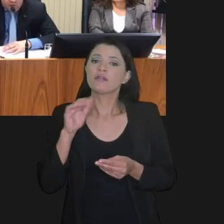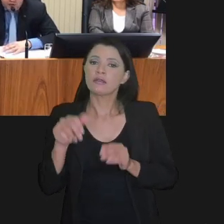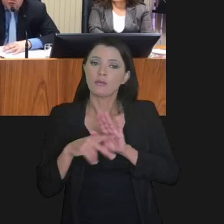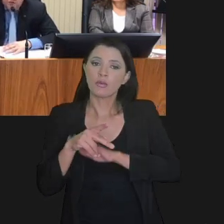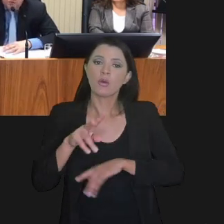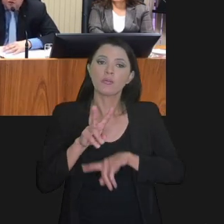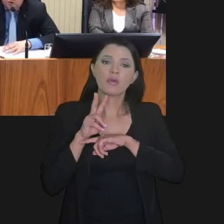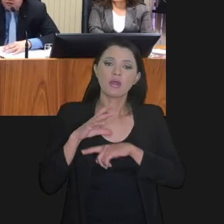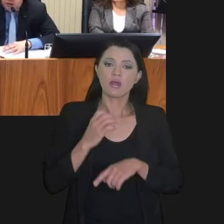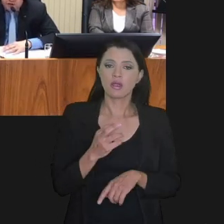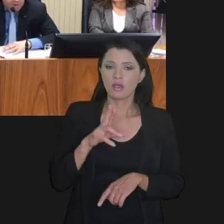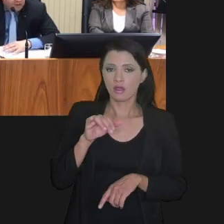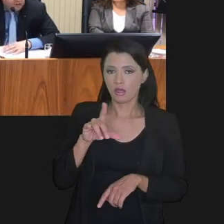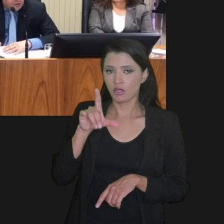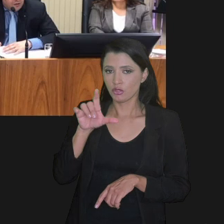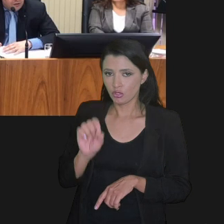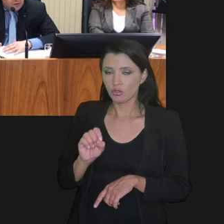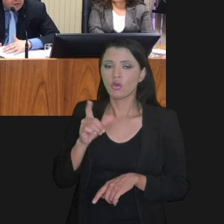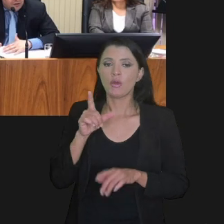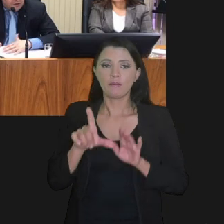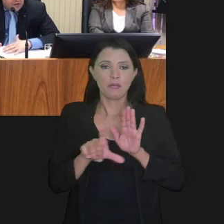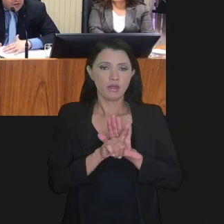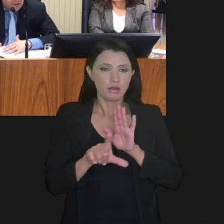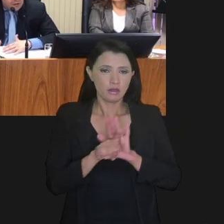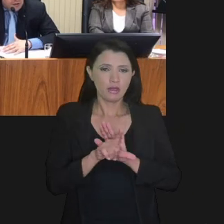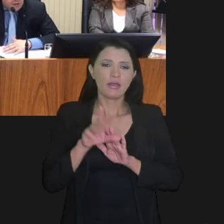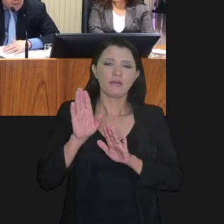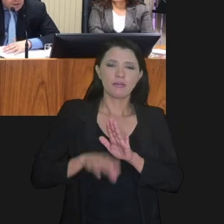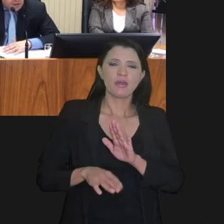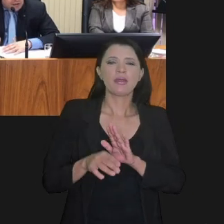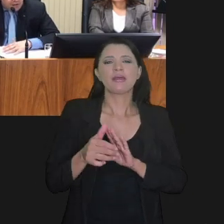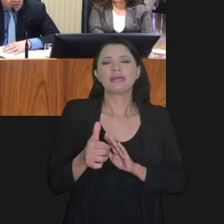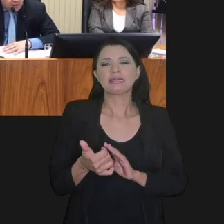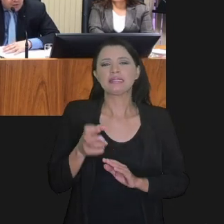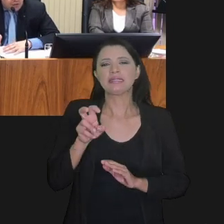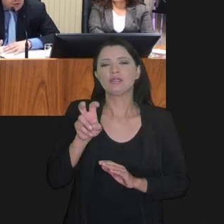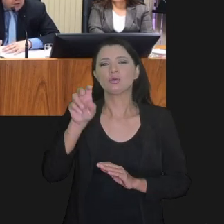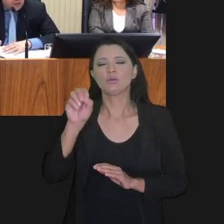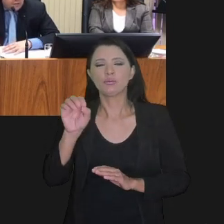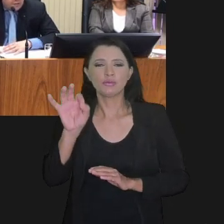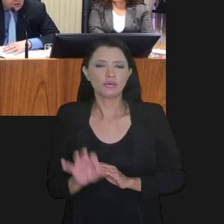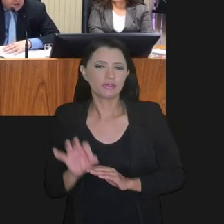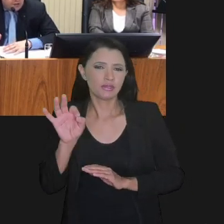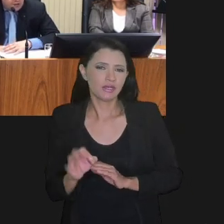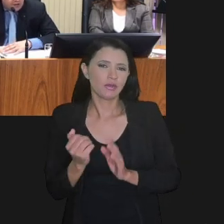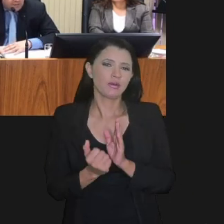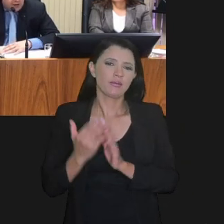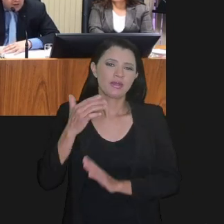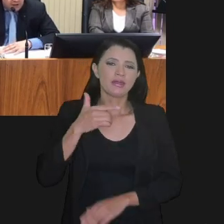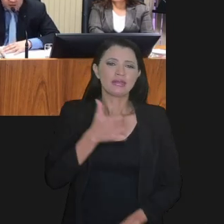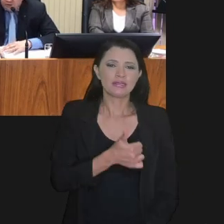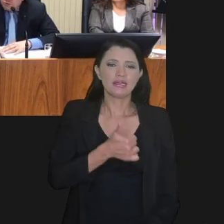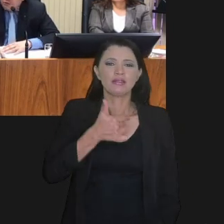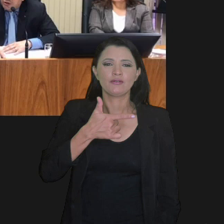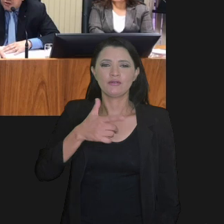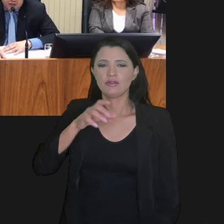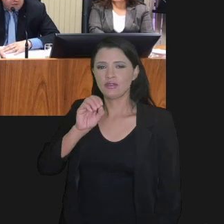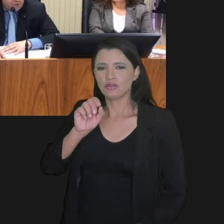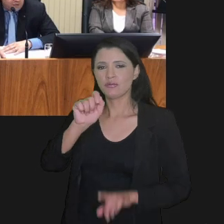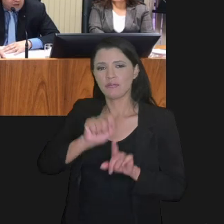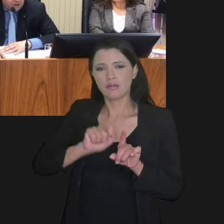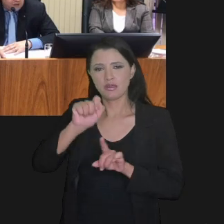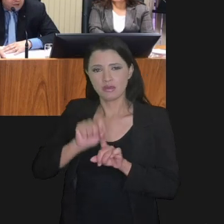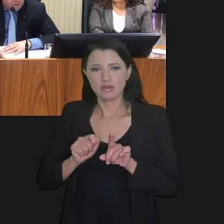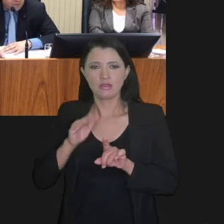redução do montante principal do crédito, essa é uma vedação que é dada pela lei, redução superior a 105%, condição de prazo de quitação superior a